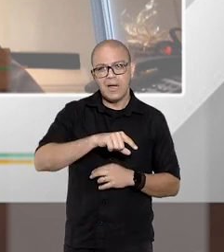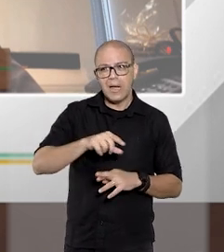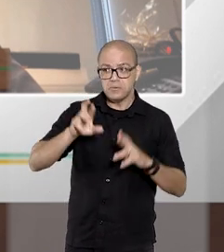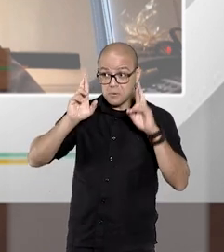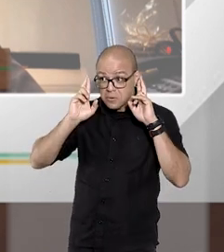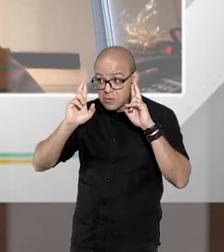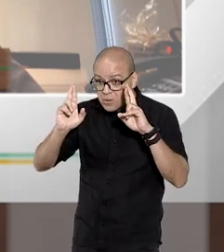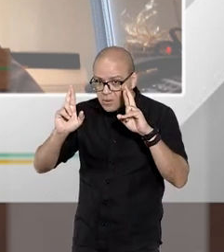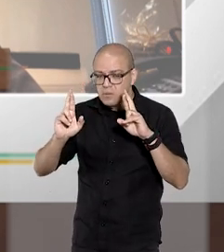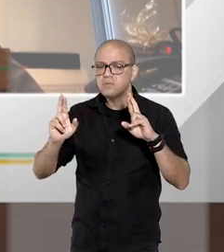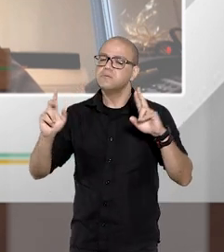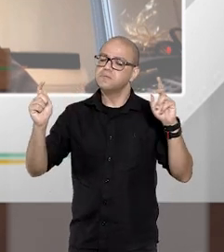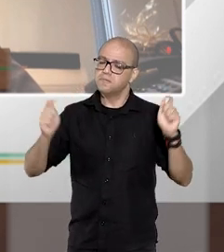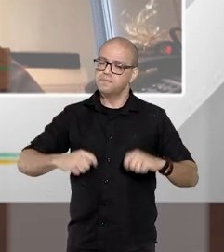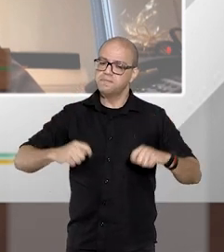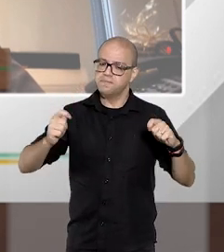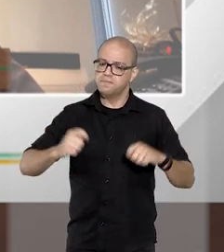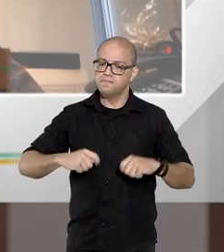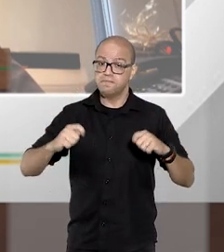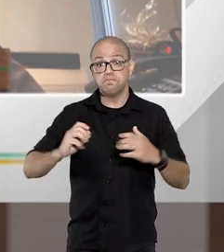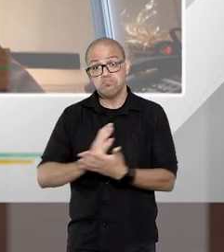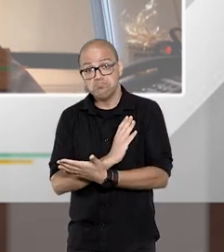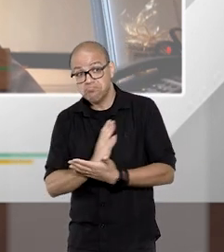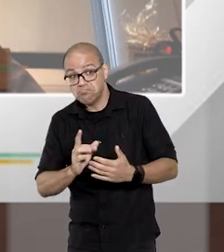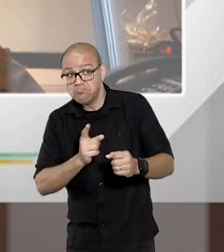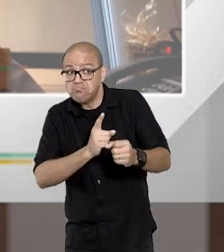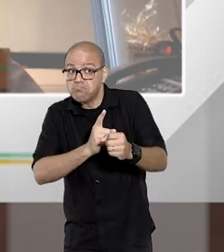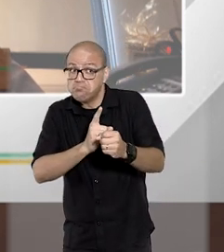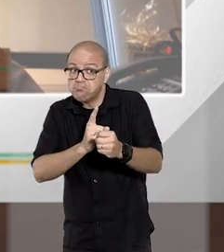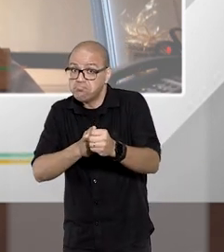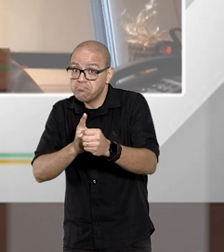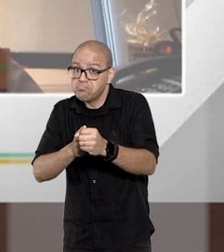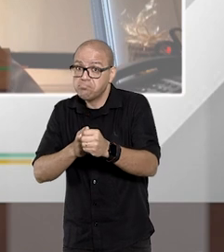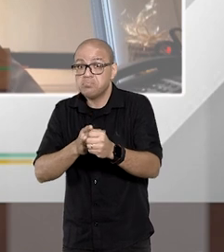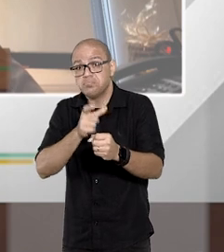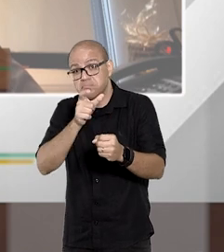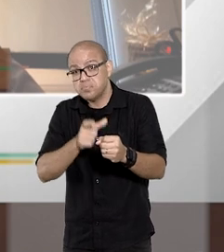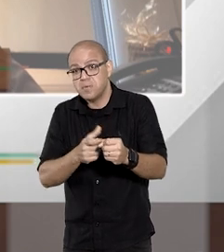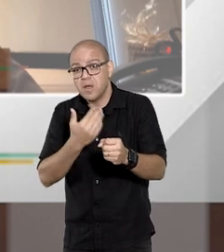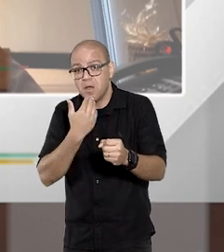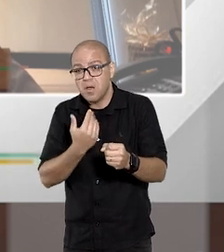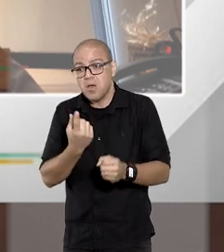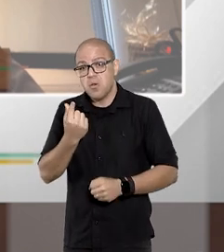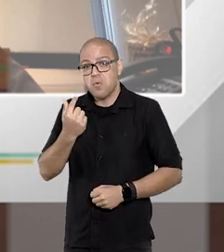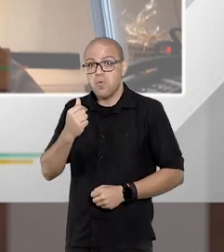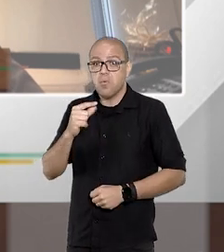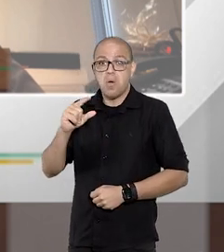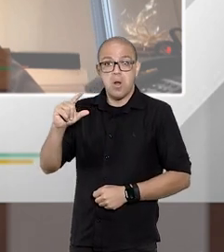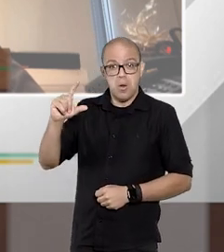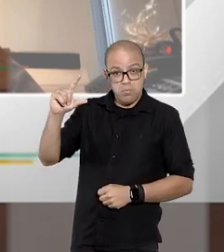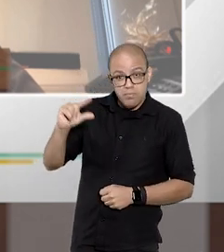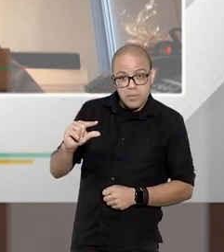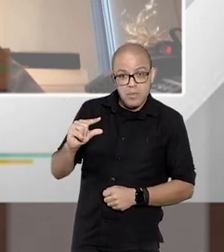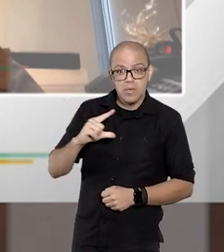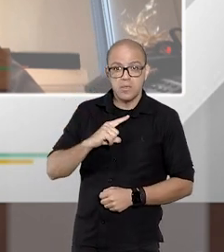respeitado isso sim é possível que em algum município por exemplo que o requisição de pequeno valor existe uma